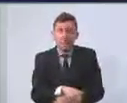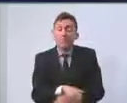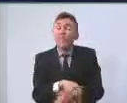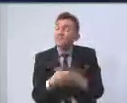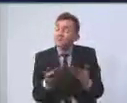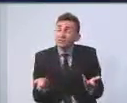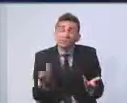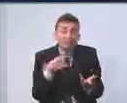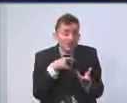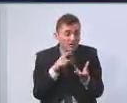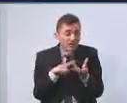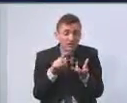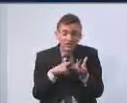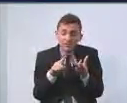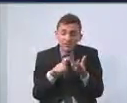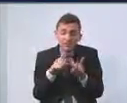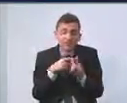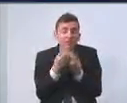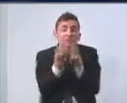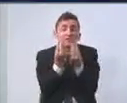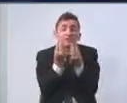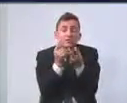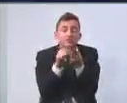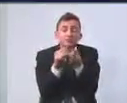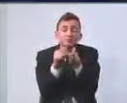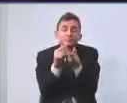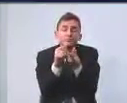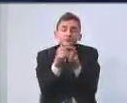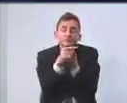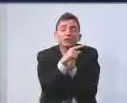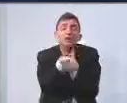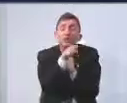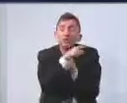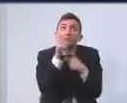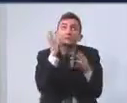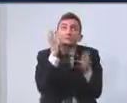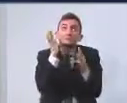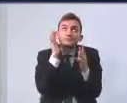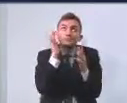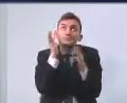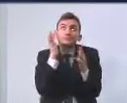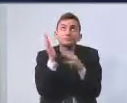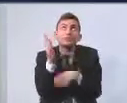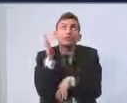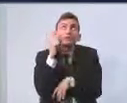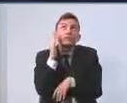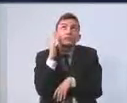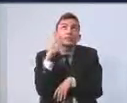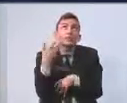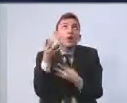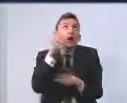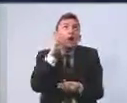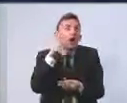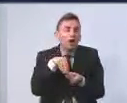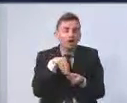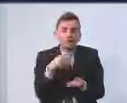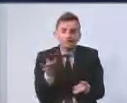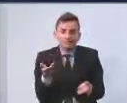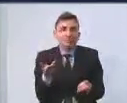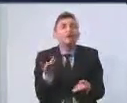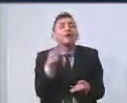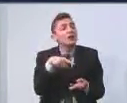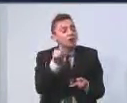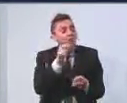Então, é todo um conjunto de fatores que a gente tem que levar em consideração para chegar a essa conclusão. Temos que